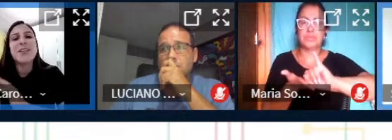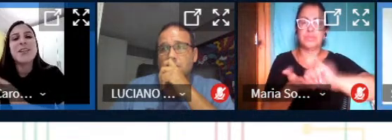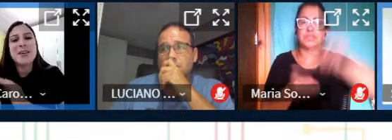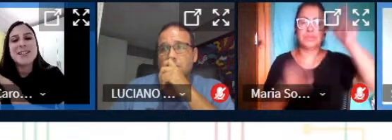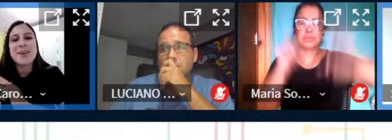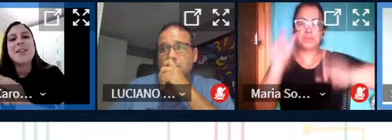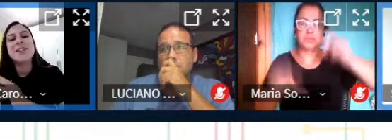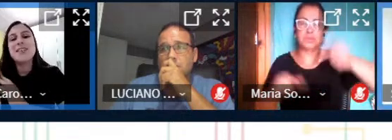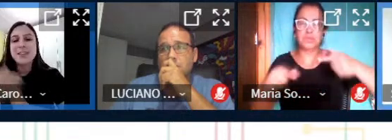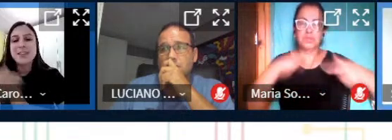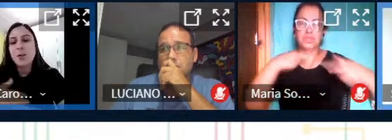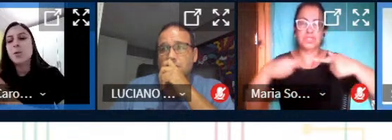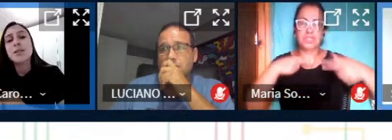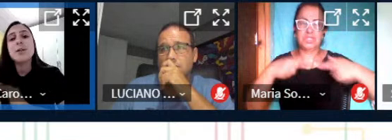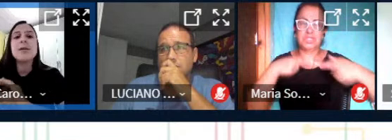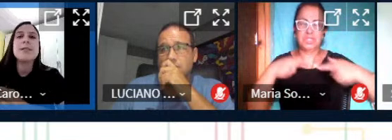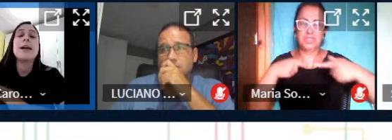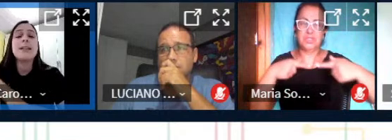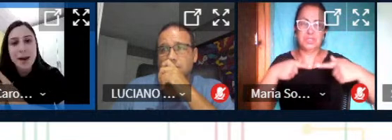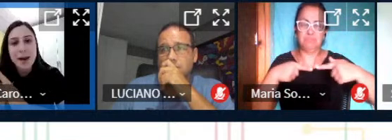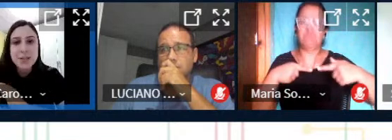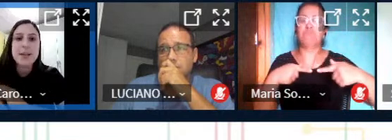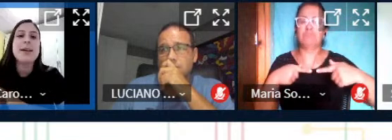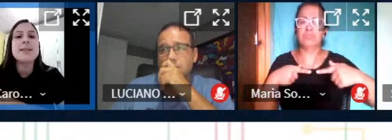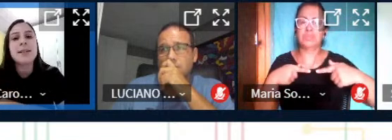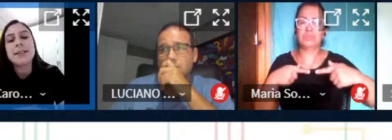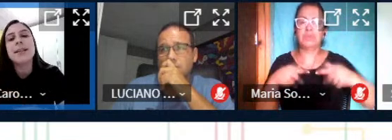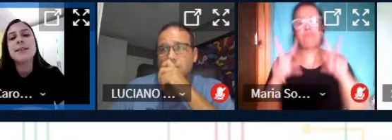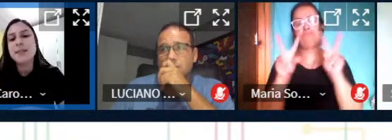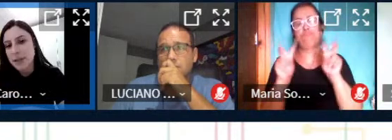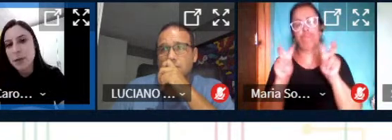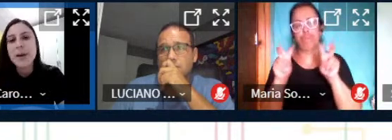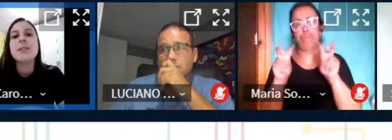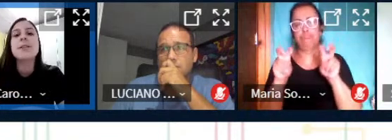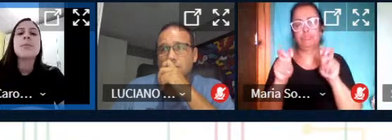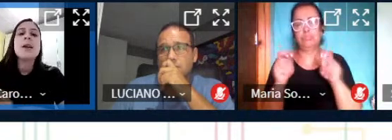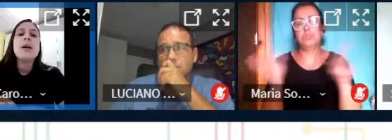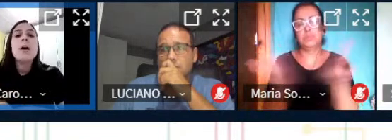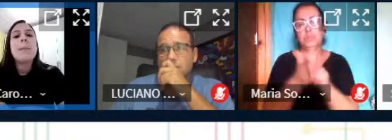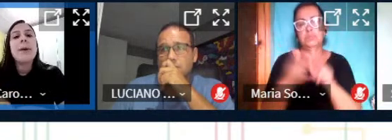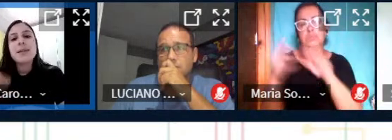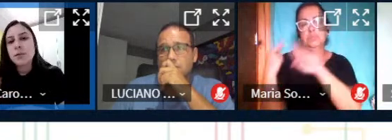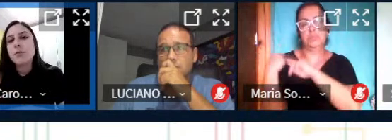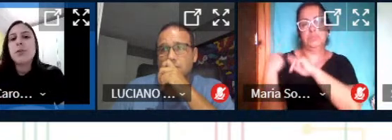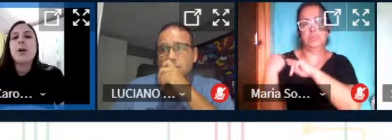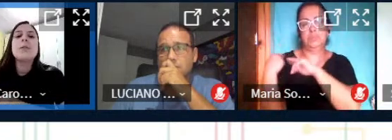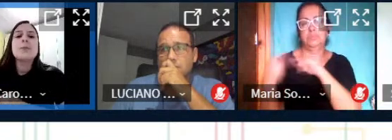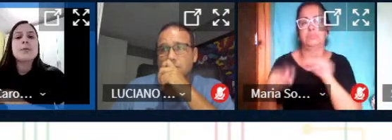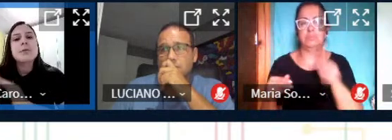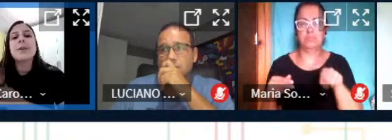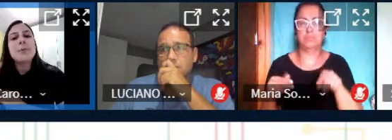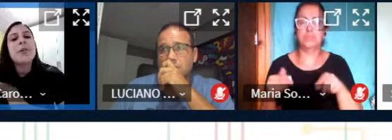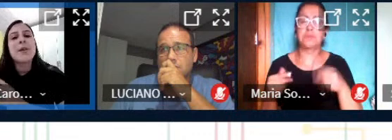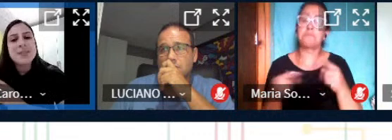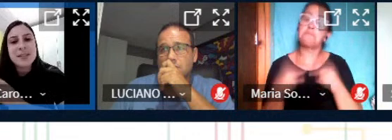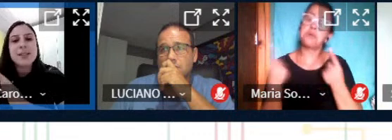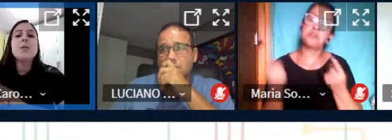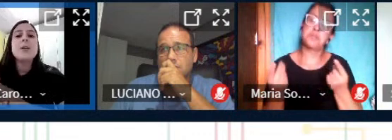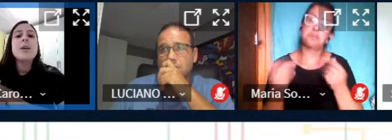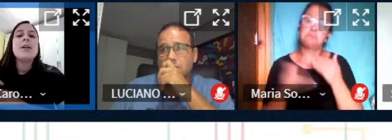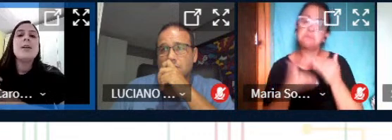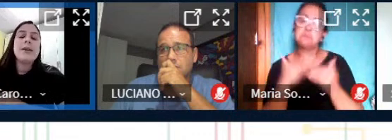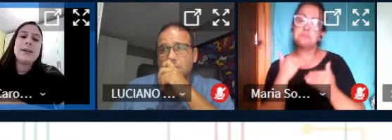coordenadores basicamente eles que conduziam assim a temática que ia ser tratada semanalmente mas conforme o tempo foi